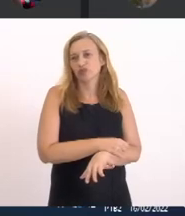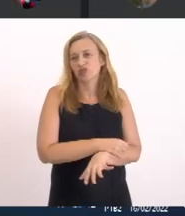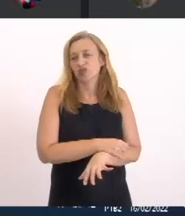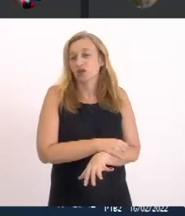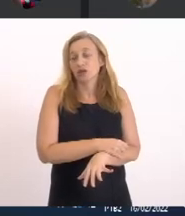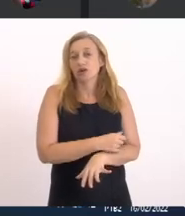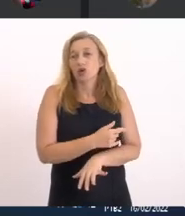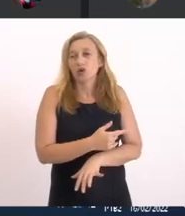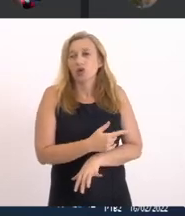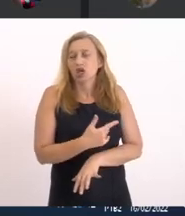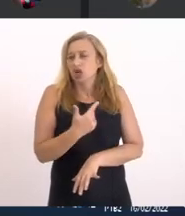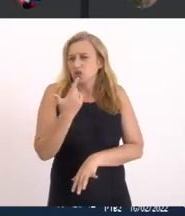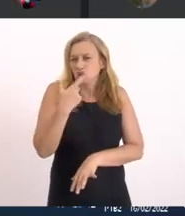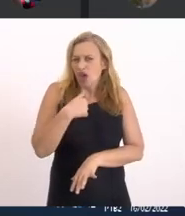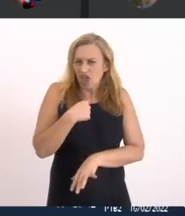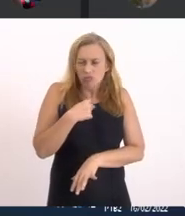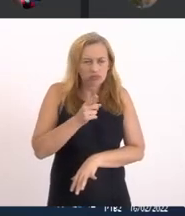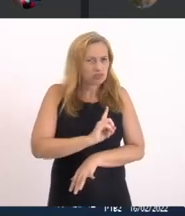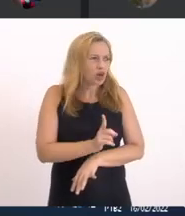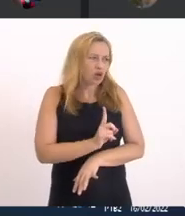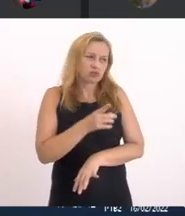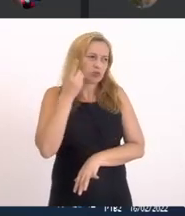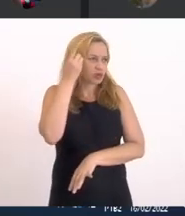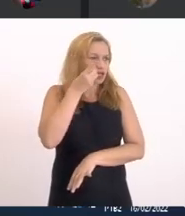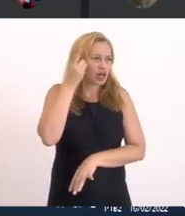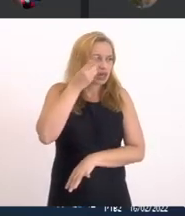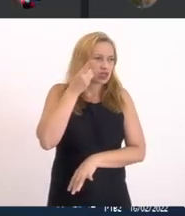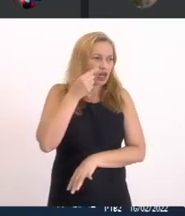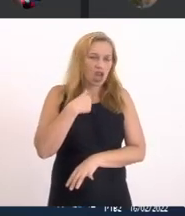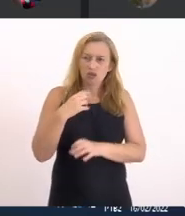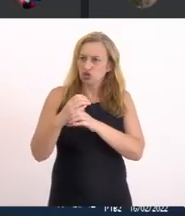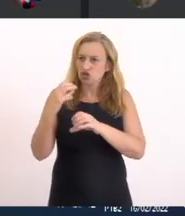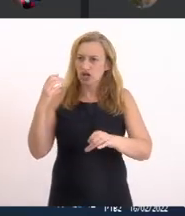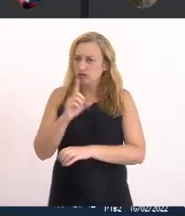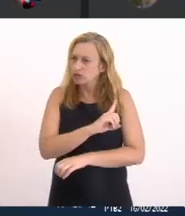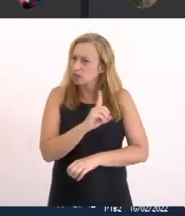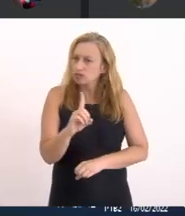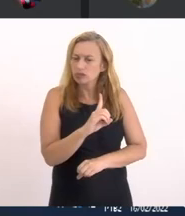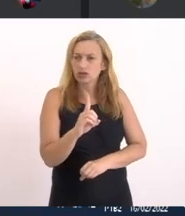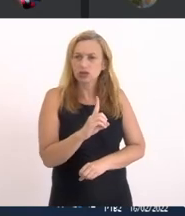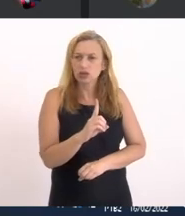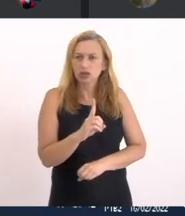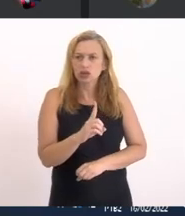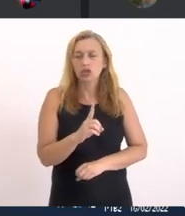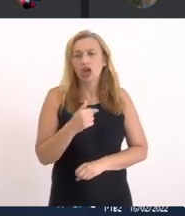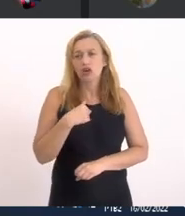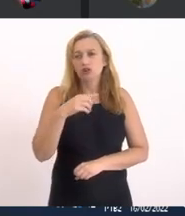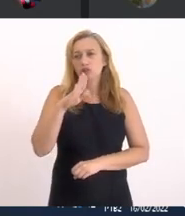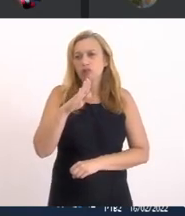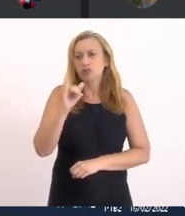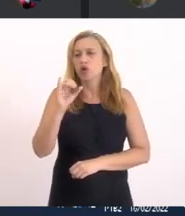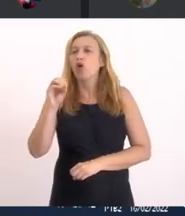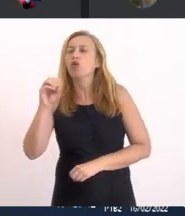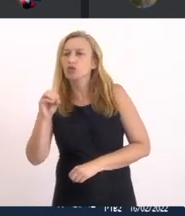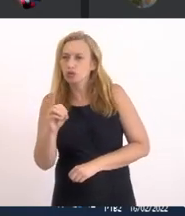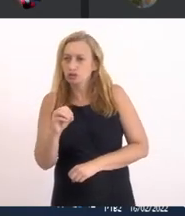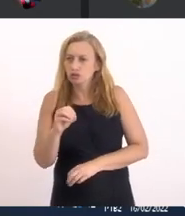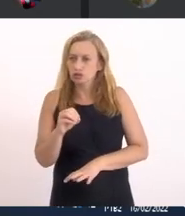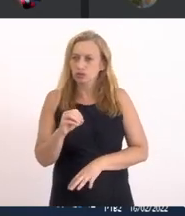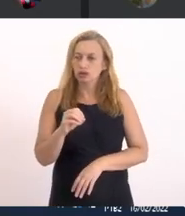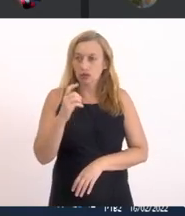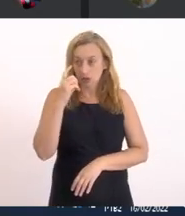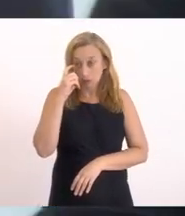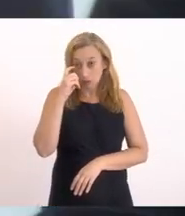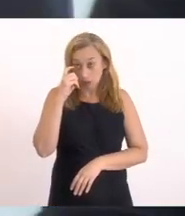não sou eu, deputado Eu não sou engenheiro É, não, sim, senhor Sim, eu sou biólogo É isso aqui Na verdade eu acho que